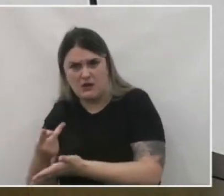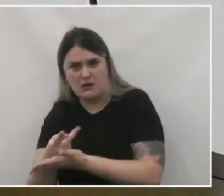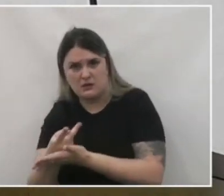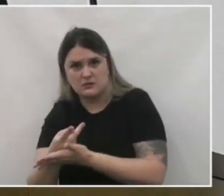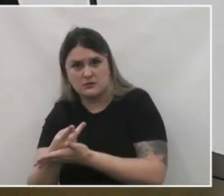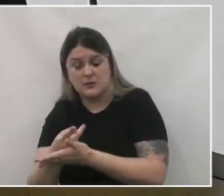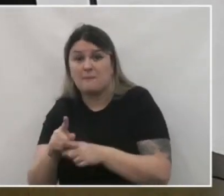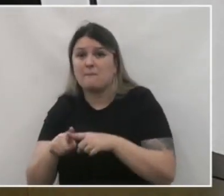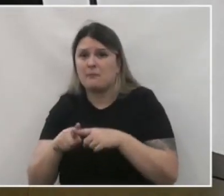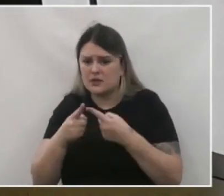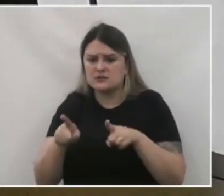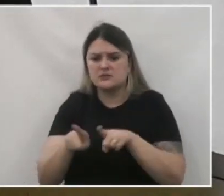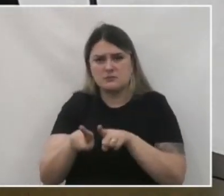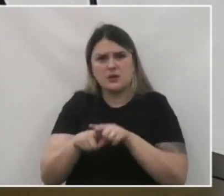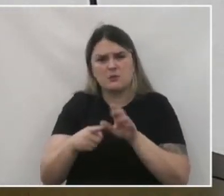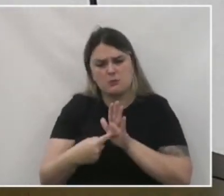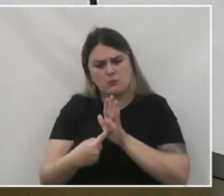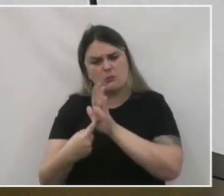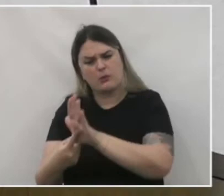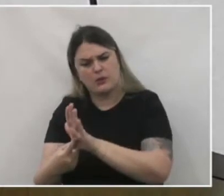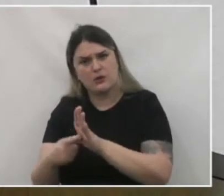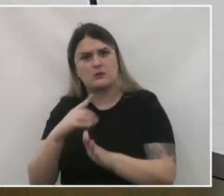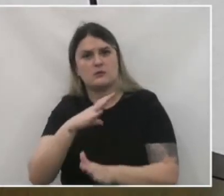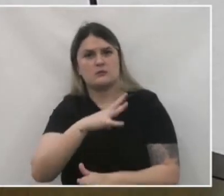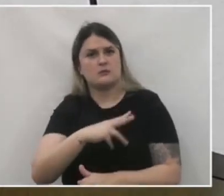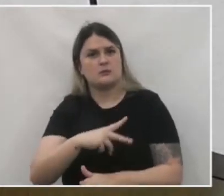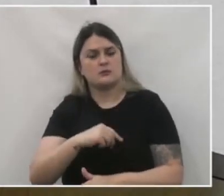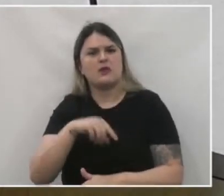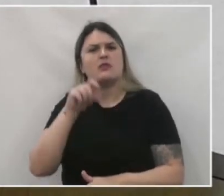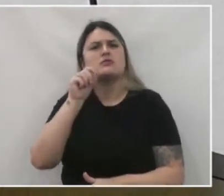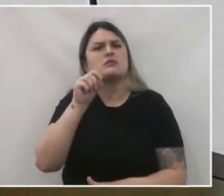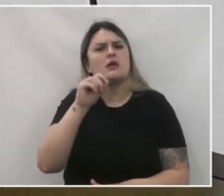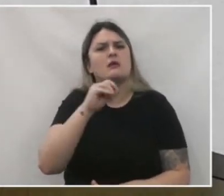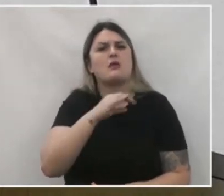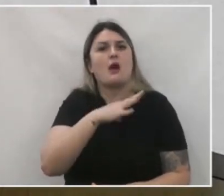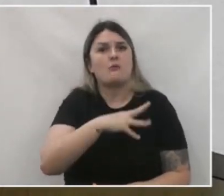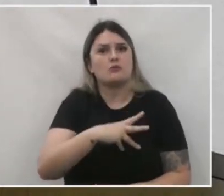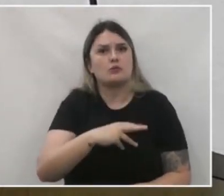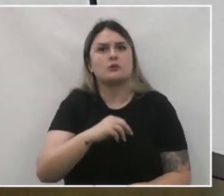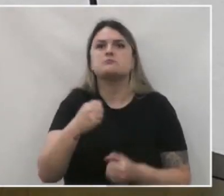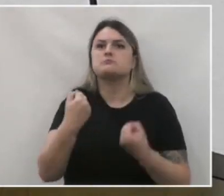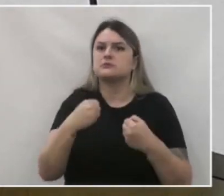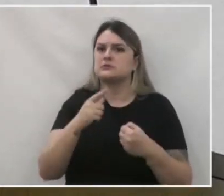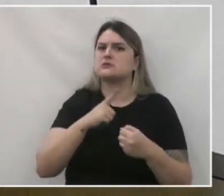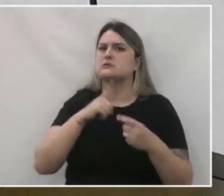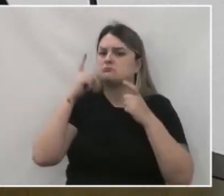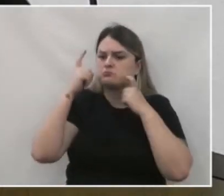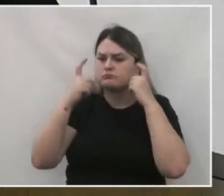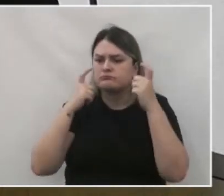é uma forma de manifestar o amor. Pois só quem ama preocupa-se realmente com você.